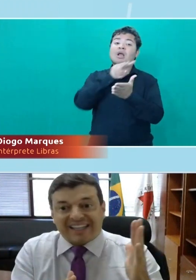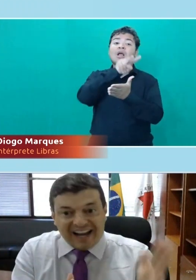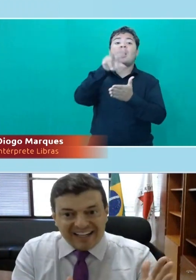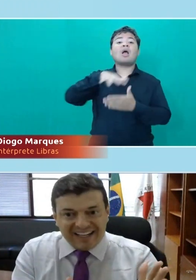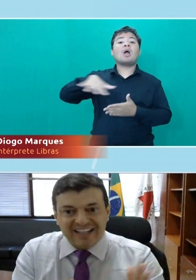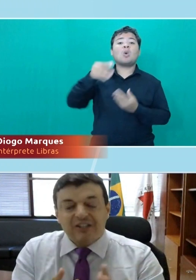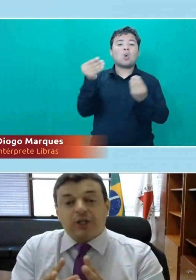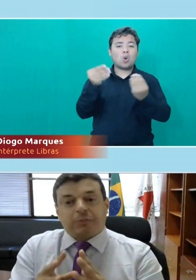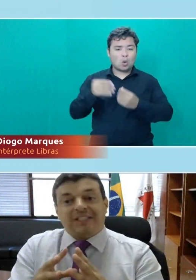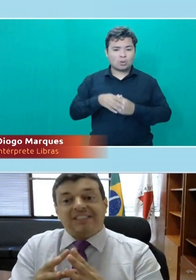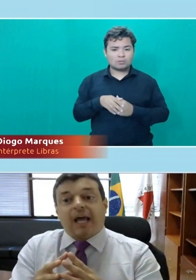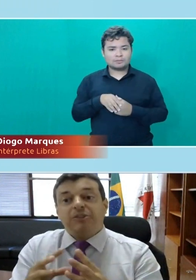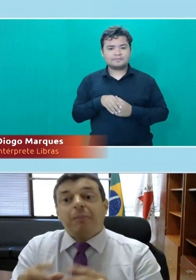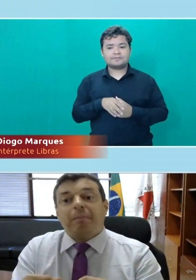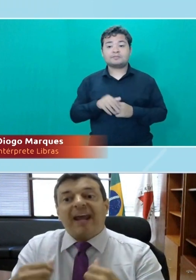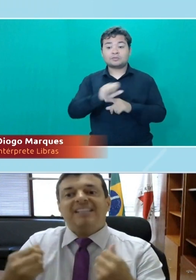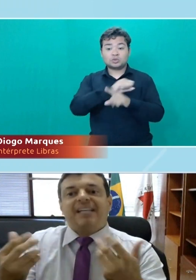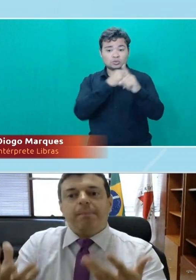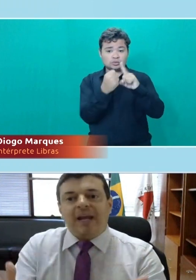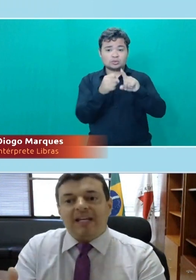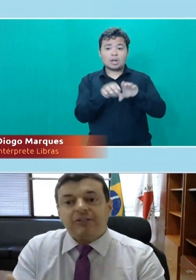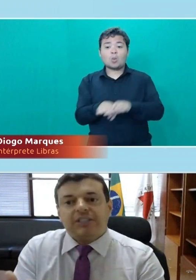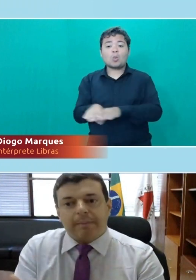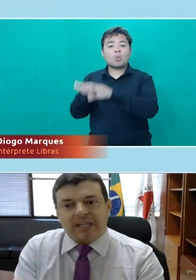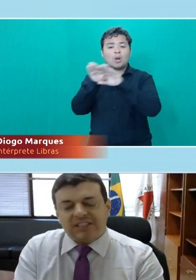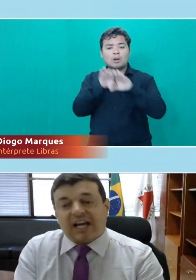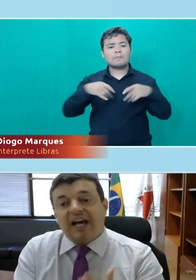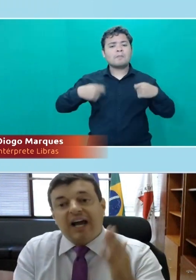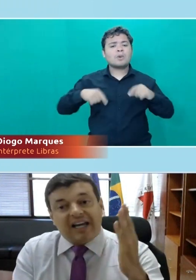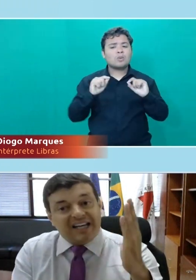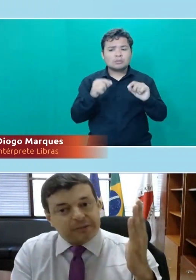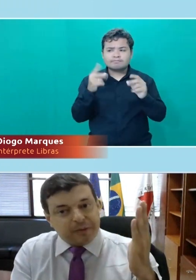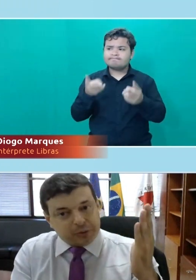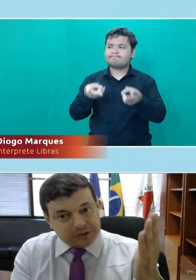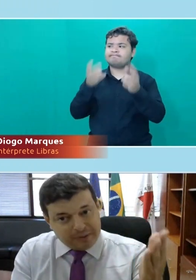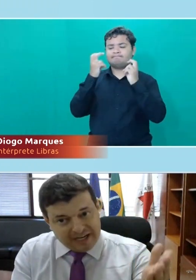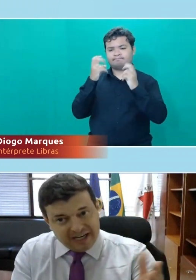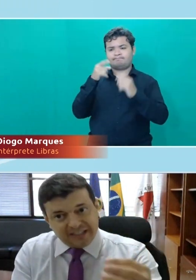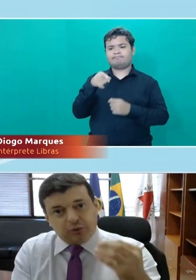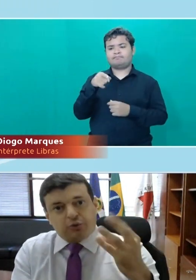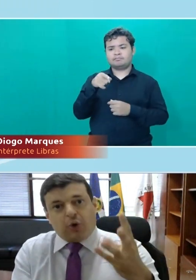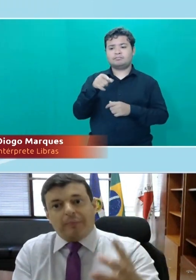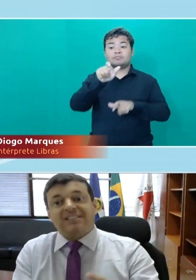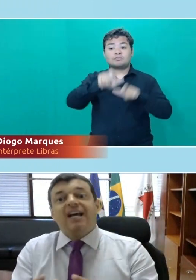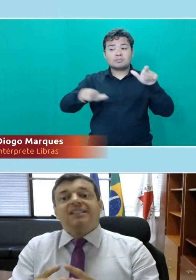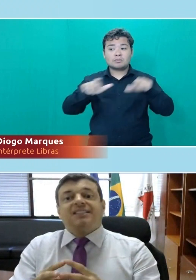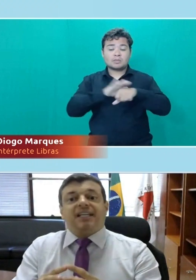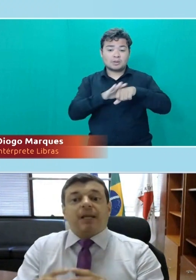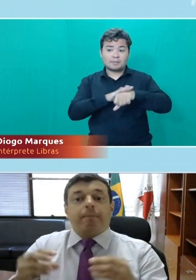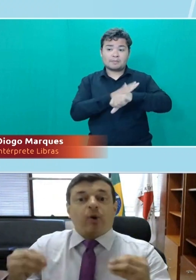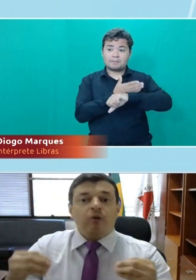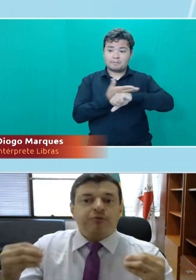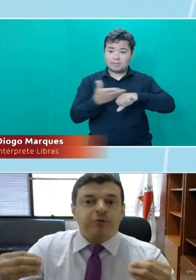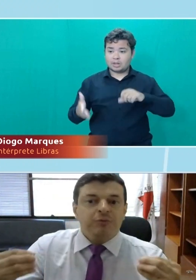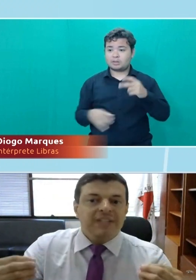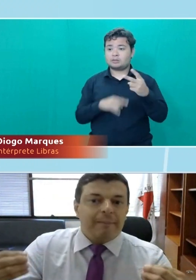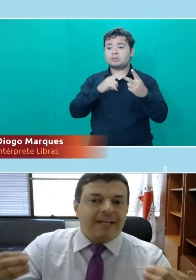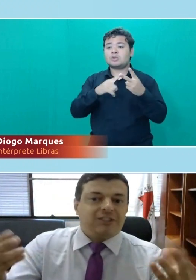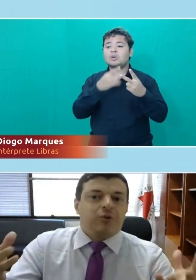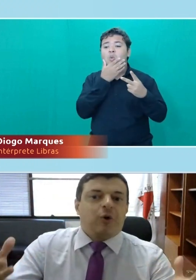igualitária, nós precisamos de perceber isso e tematizar. Aliás, as pessoas brancas e os homens se sentem